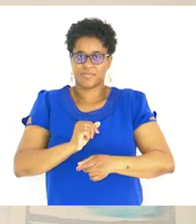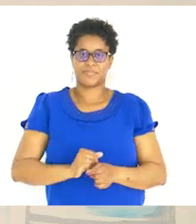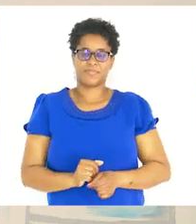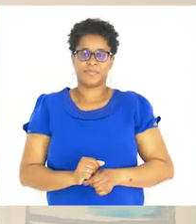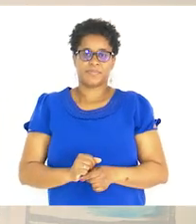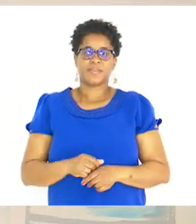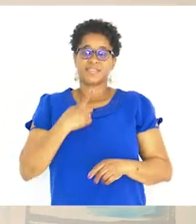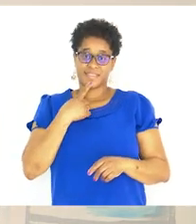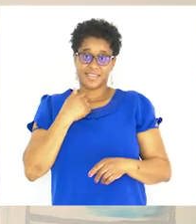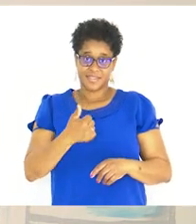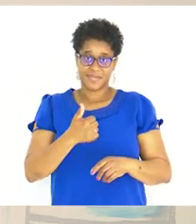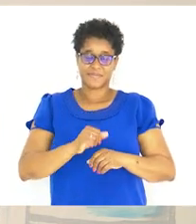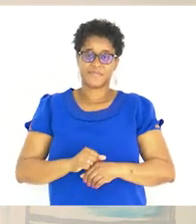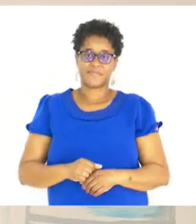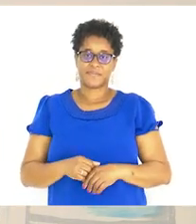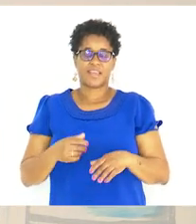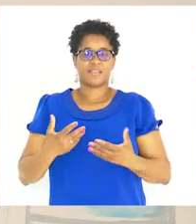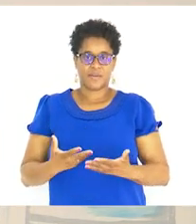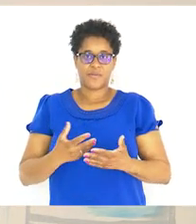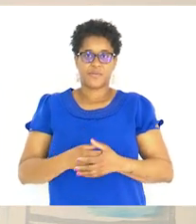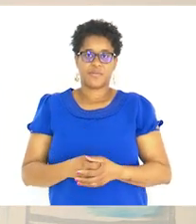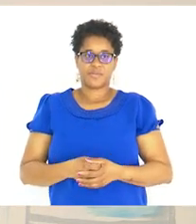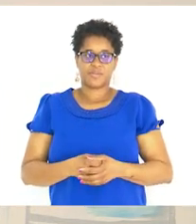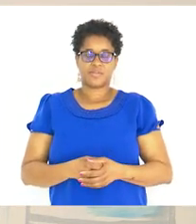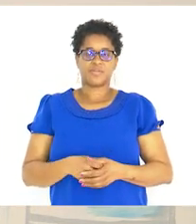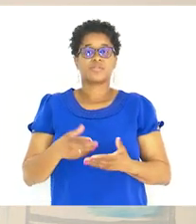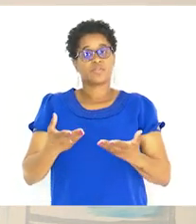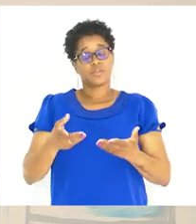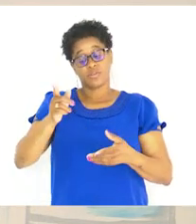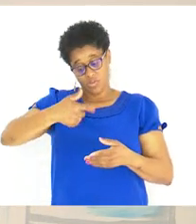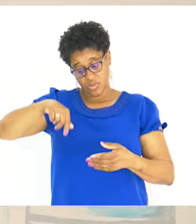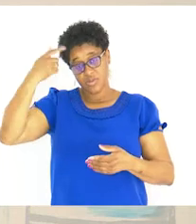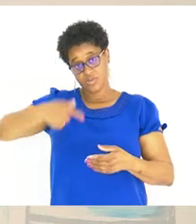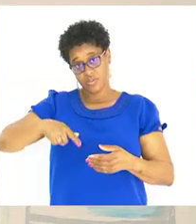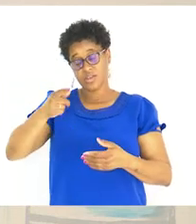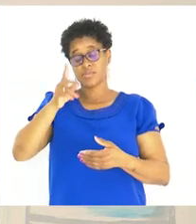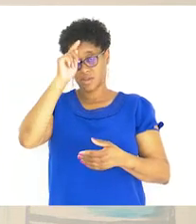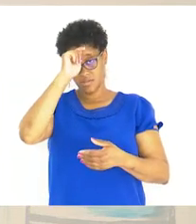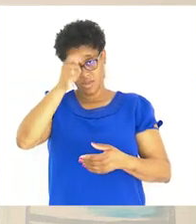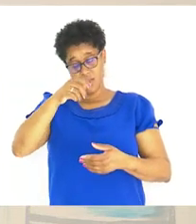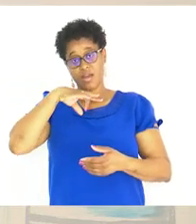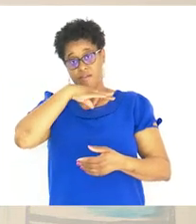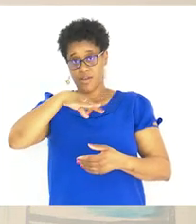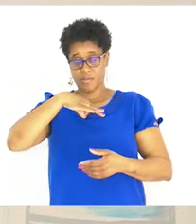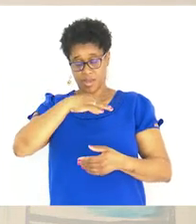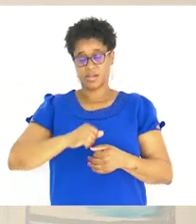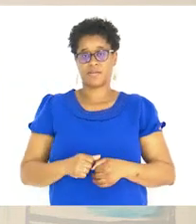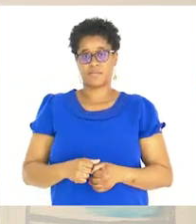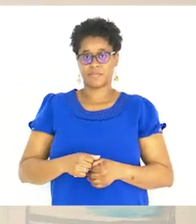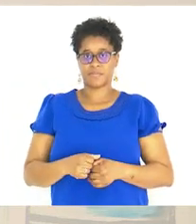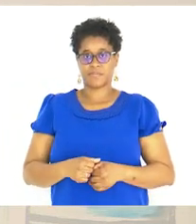Certo? Então Por isso Que devemos Respeitar A família